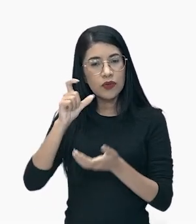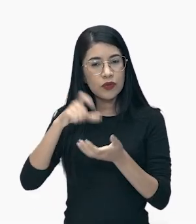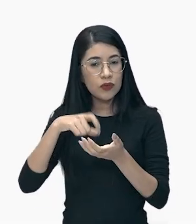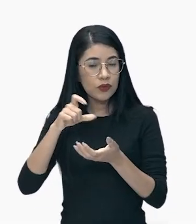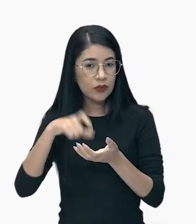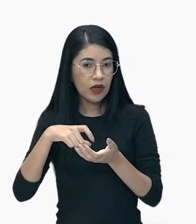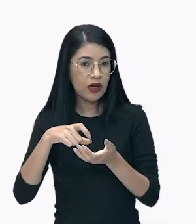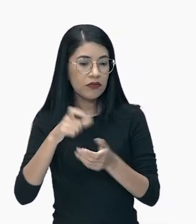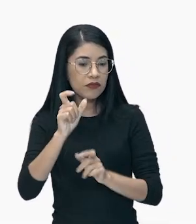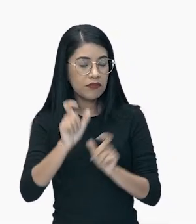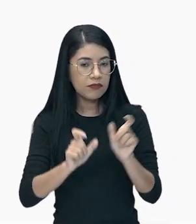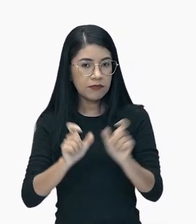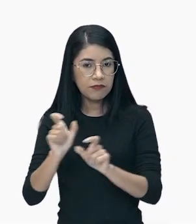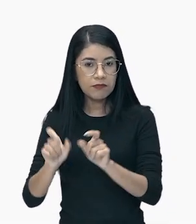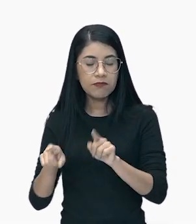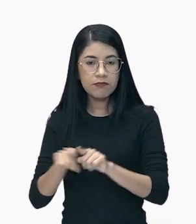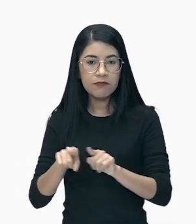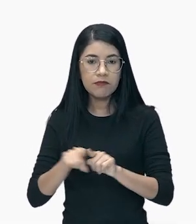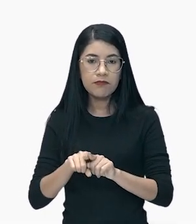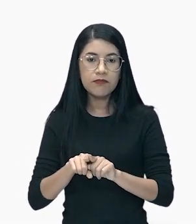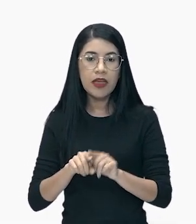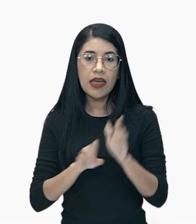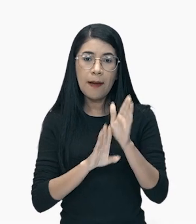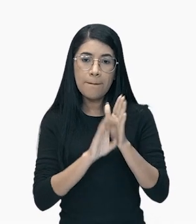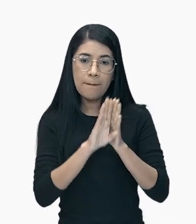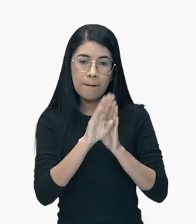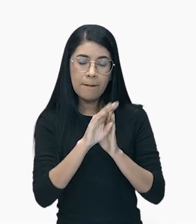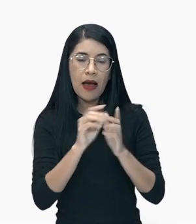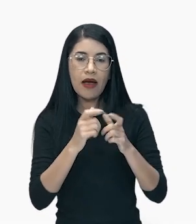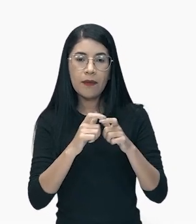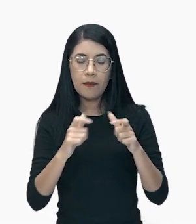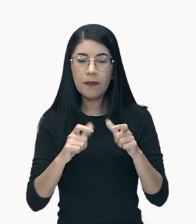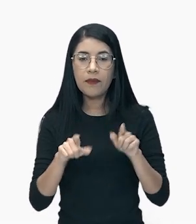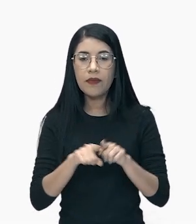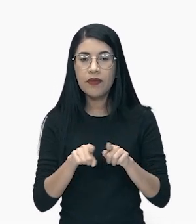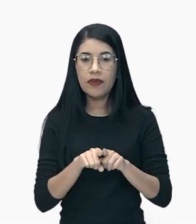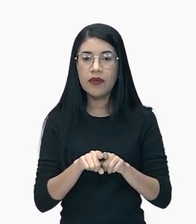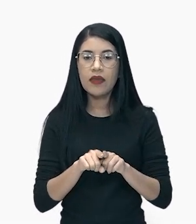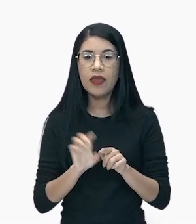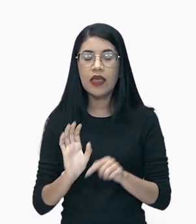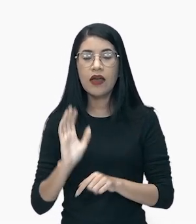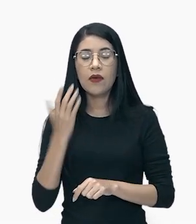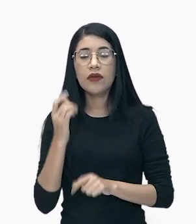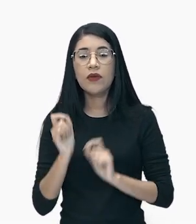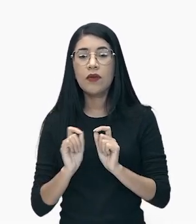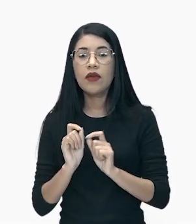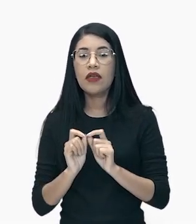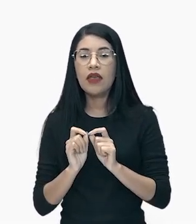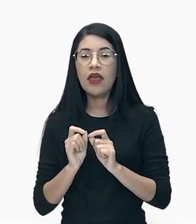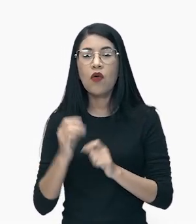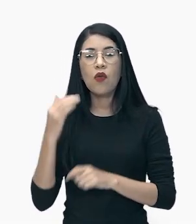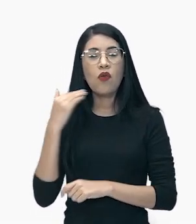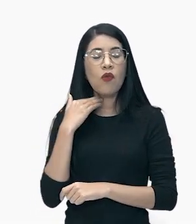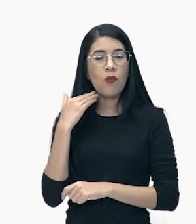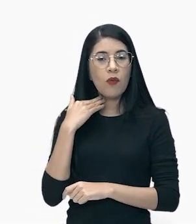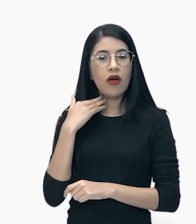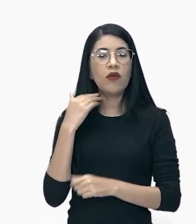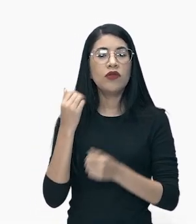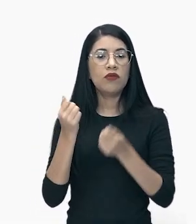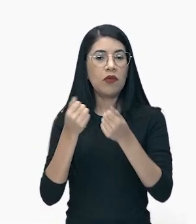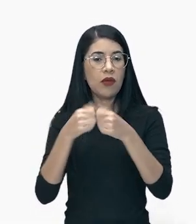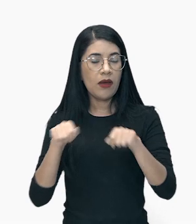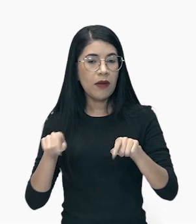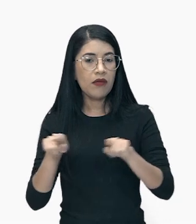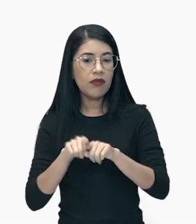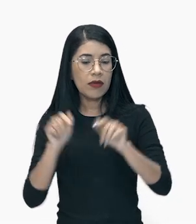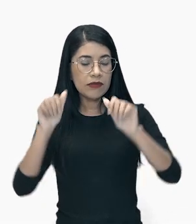e também a queda das ações, o valor das ações e isso em decorrência da falência dos bancos. A